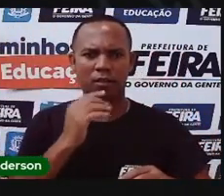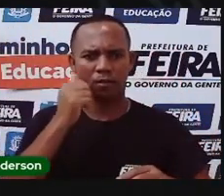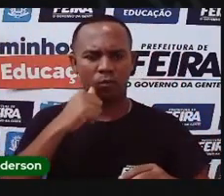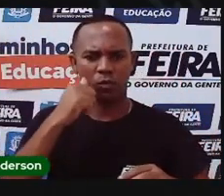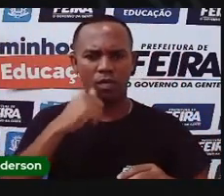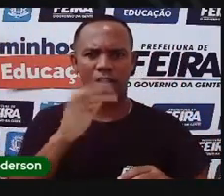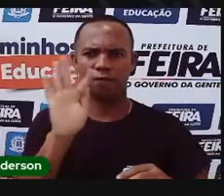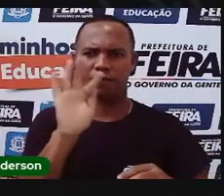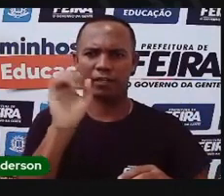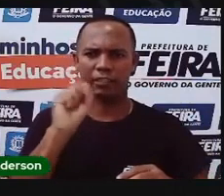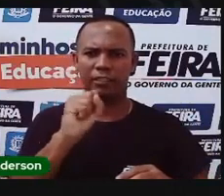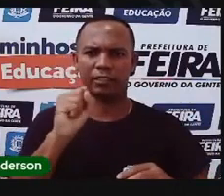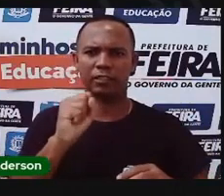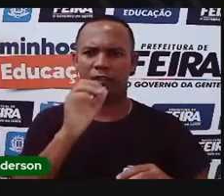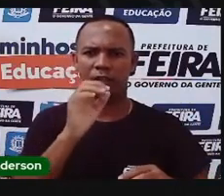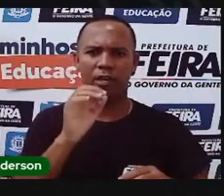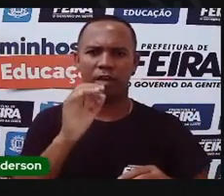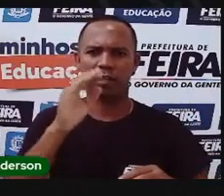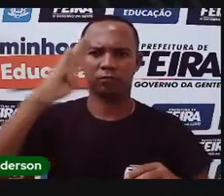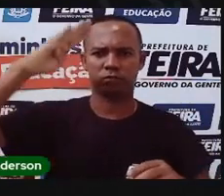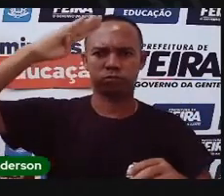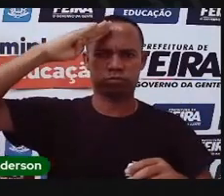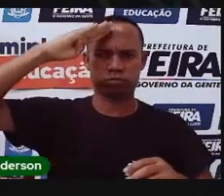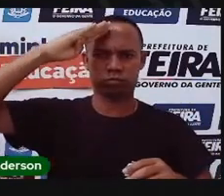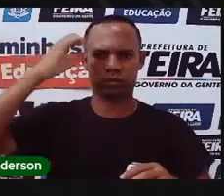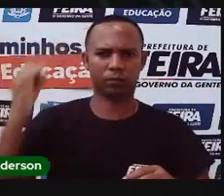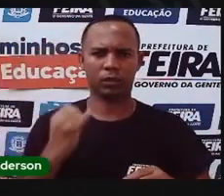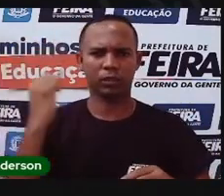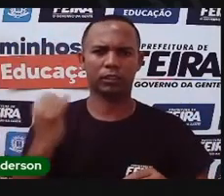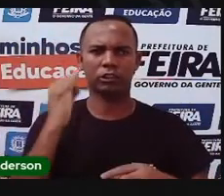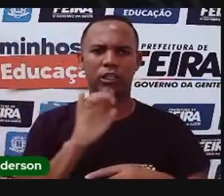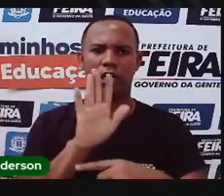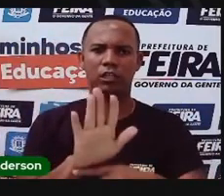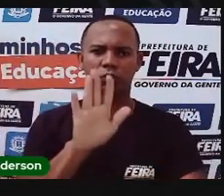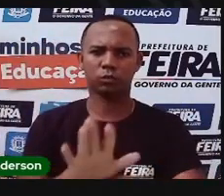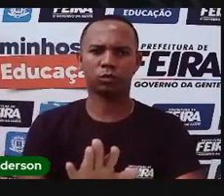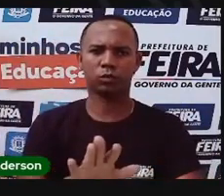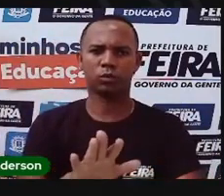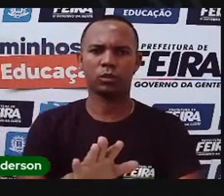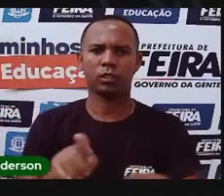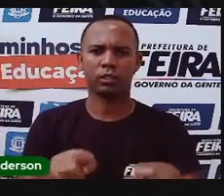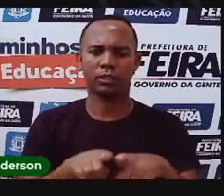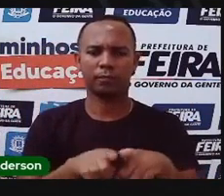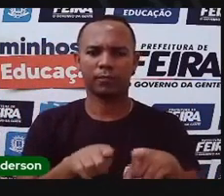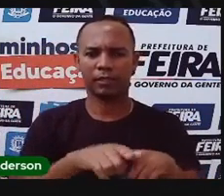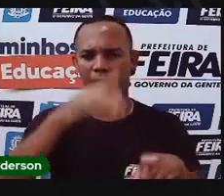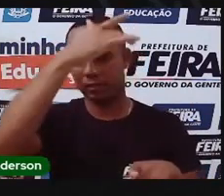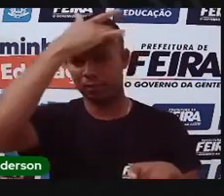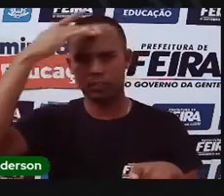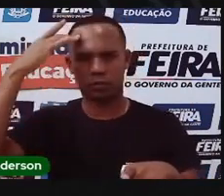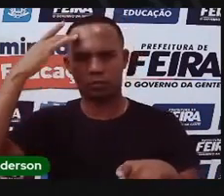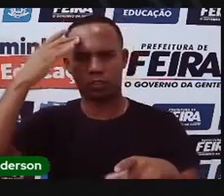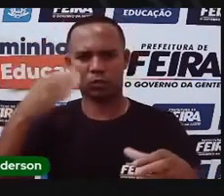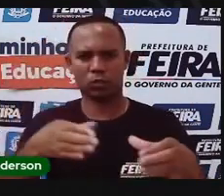se tornou uma soldada muito importante, pois contribuiu com a luta e expulsão dos portugueses das nossas